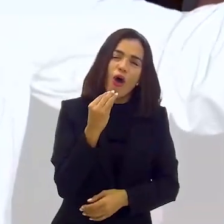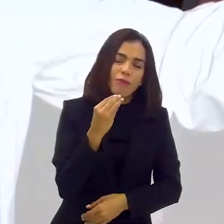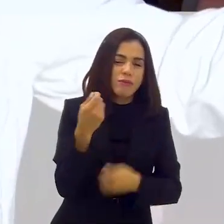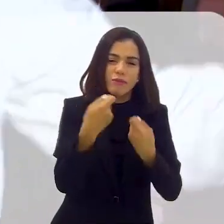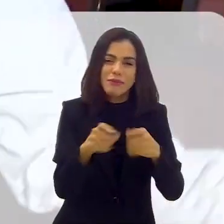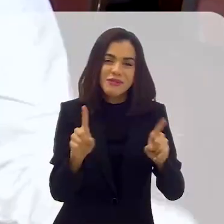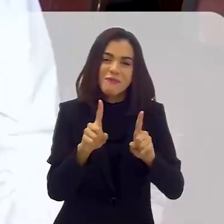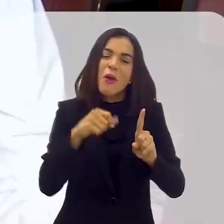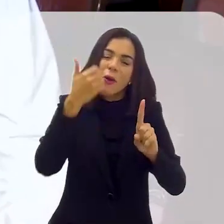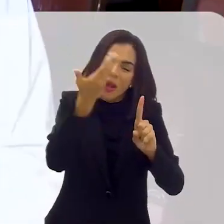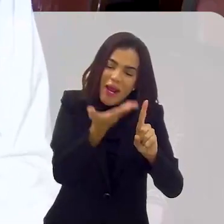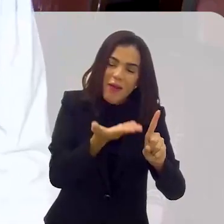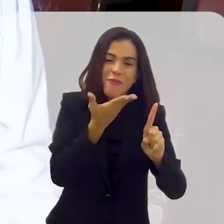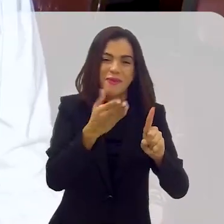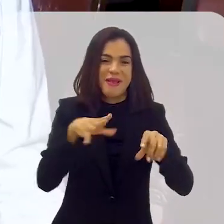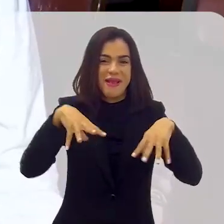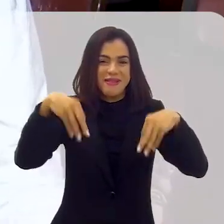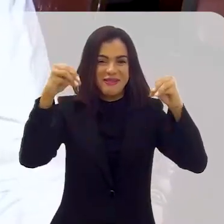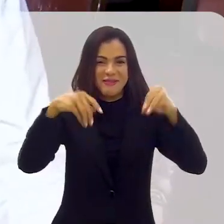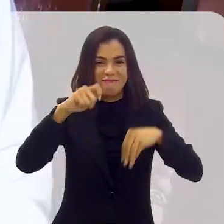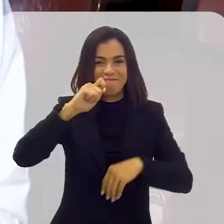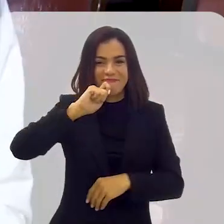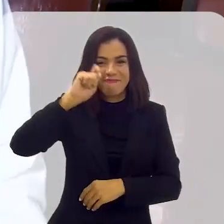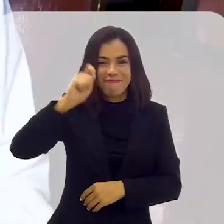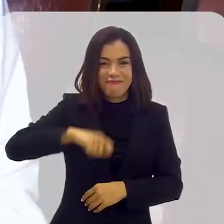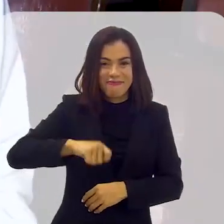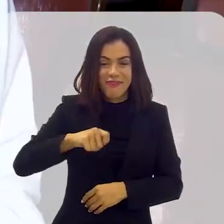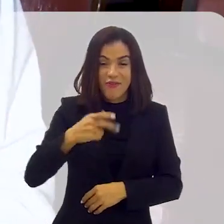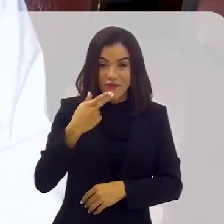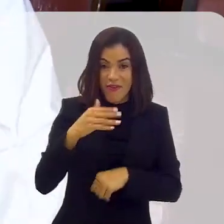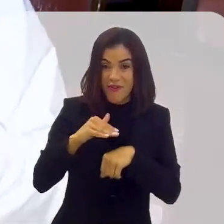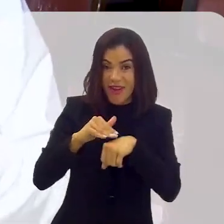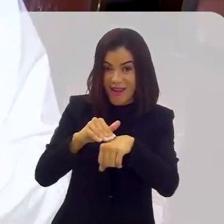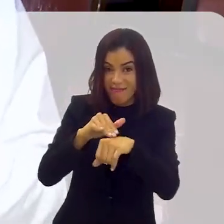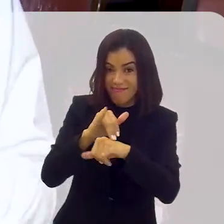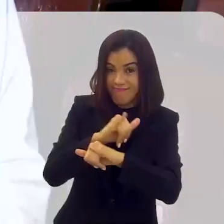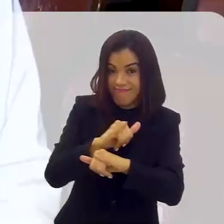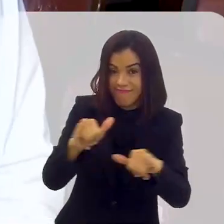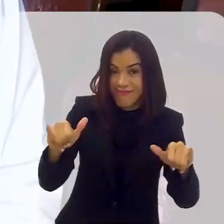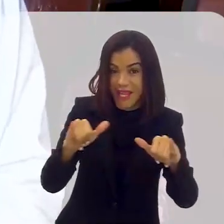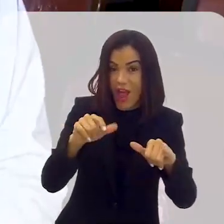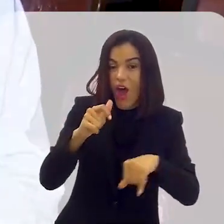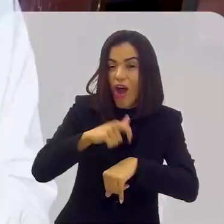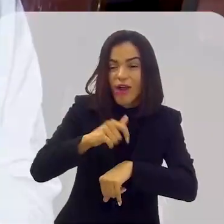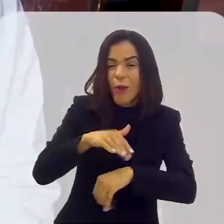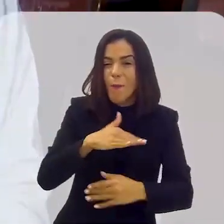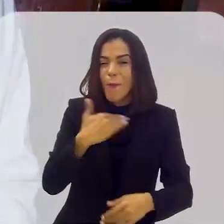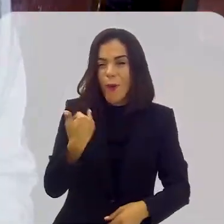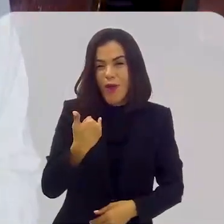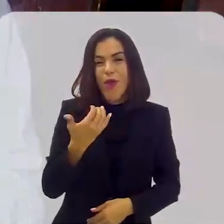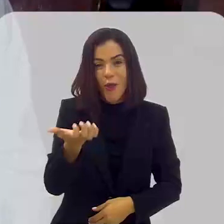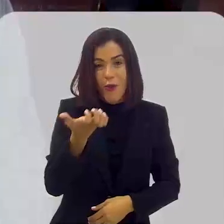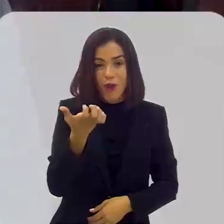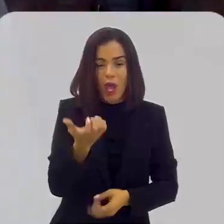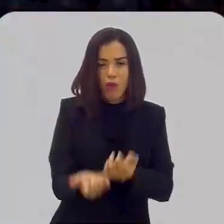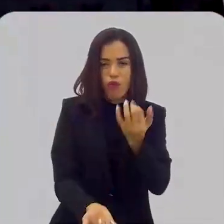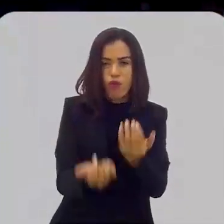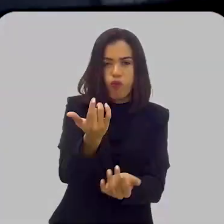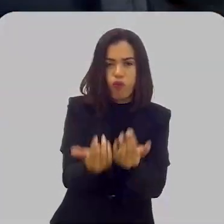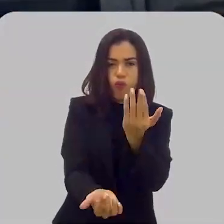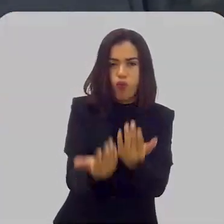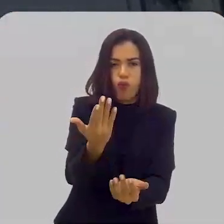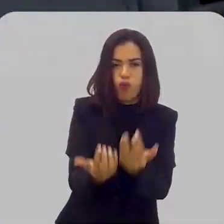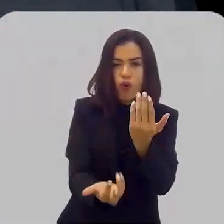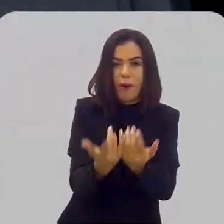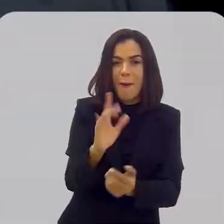não precisasse. Mas eu tinha que fazer uma homenagem. Assim, eu vou te falar, se eu pudesse, quando eu morrer, eu quero ser